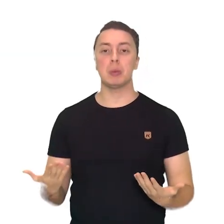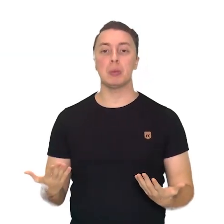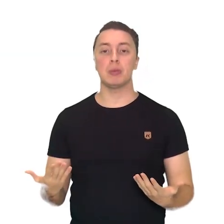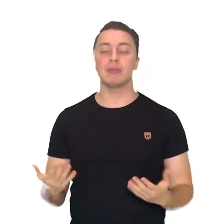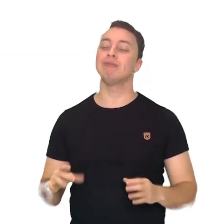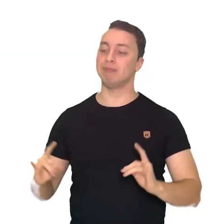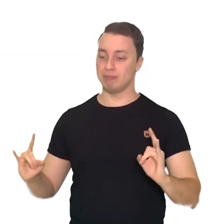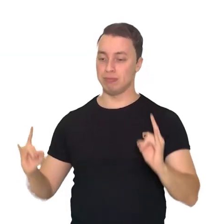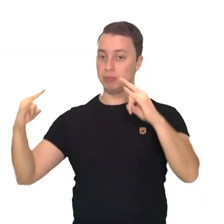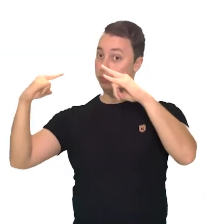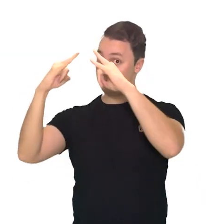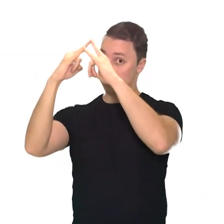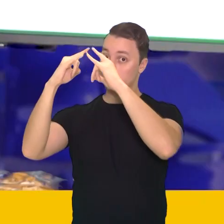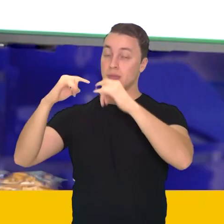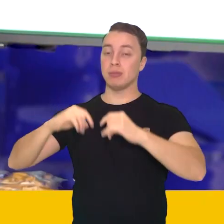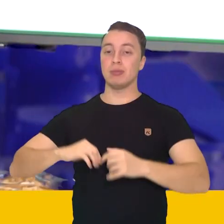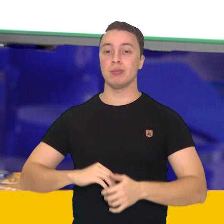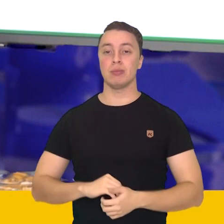Castelo.